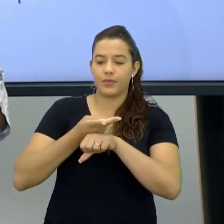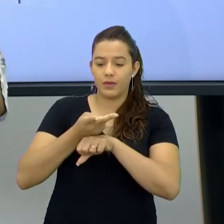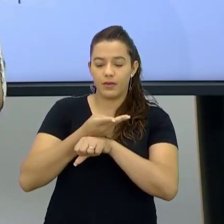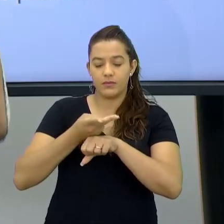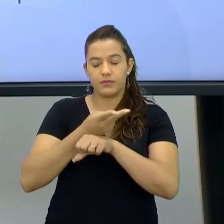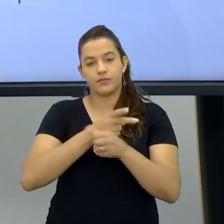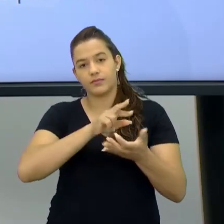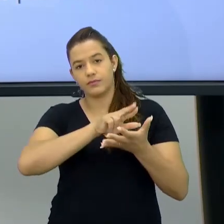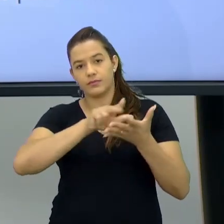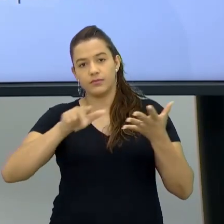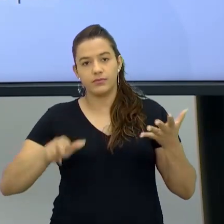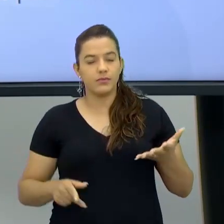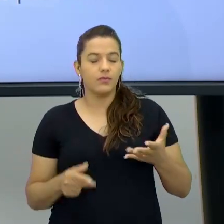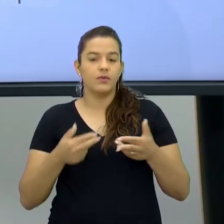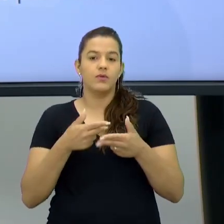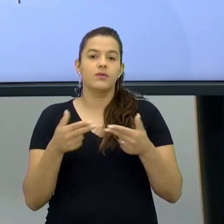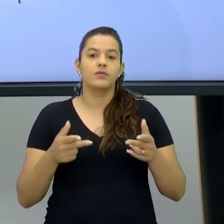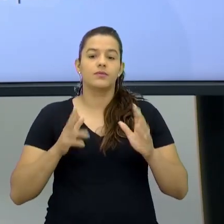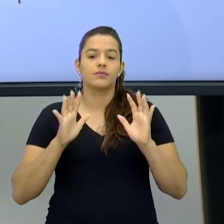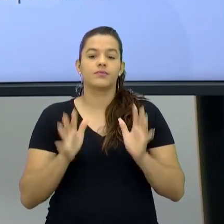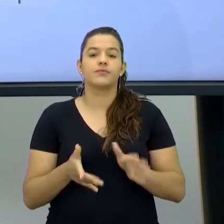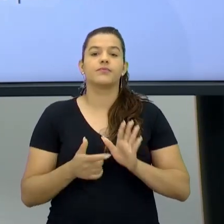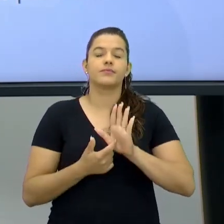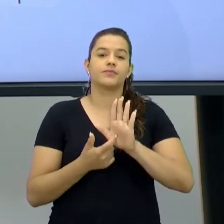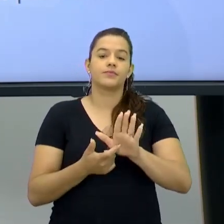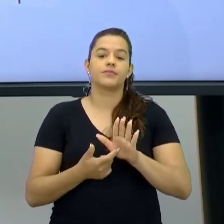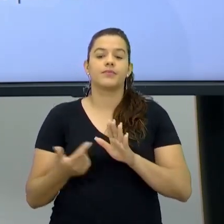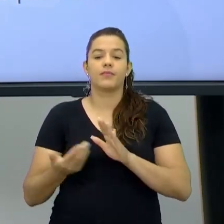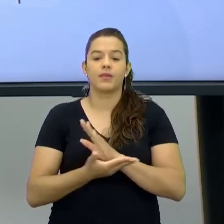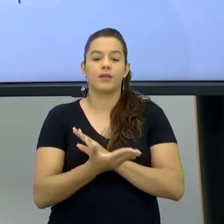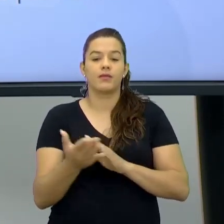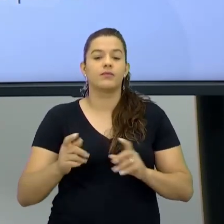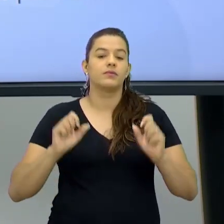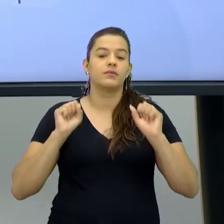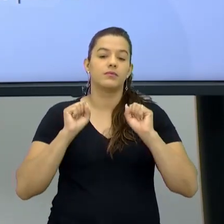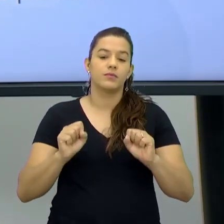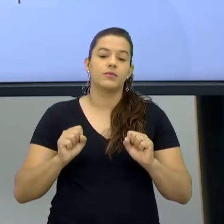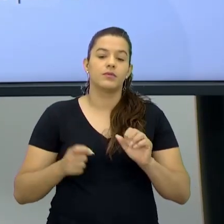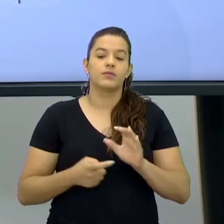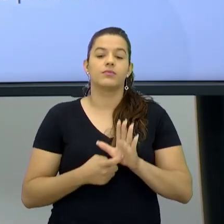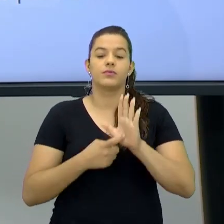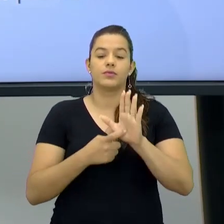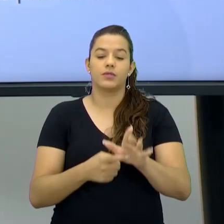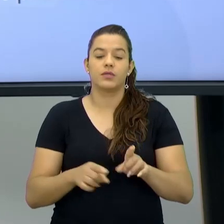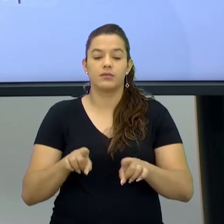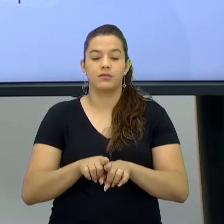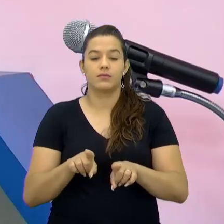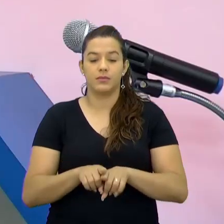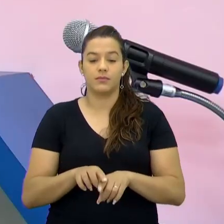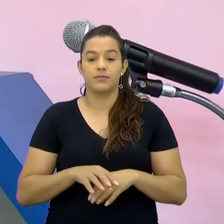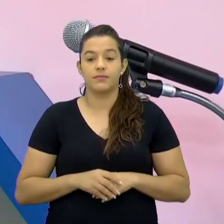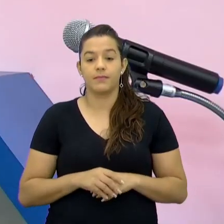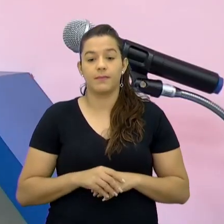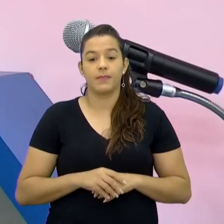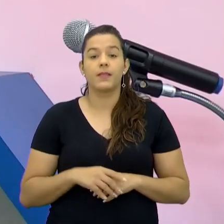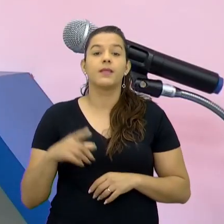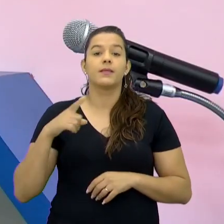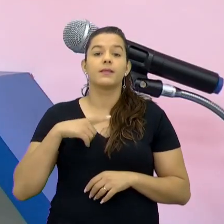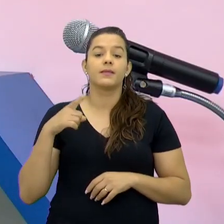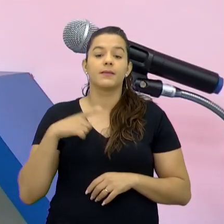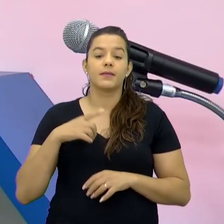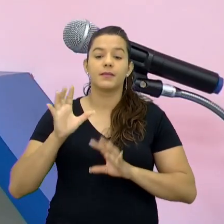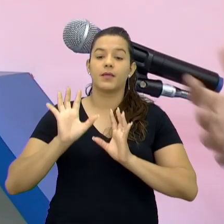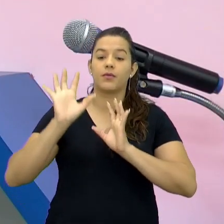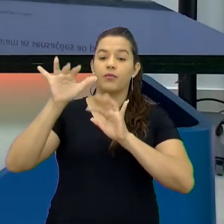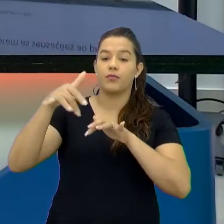daquelas questões Que nós já colocamos E aí eles poderiam trazer sim Estava pensando aqui Que tem um vôlei sentado também Você